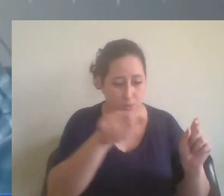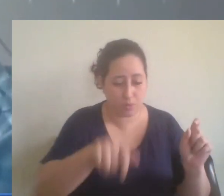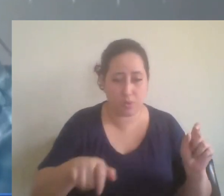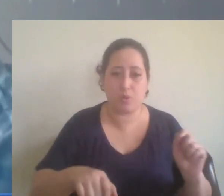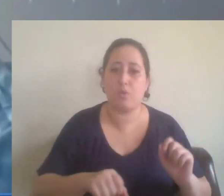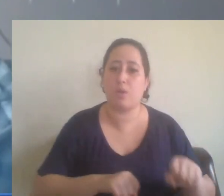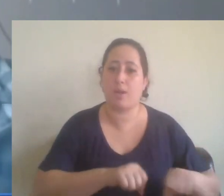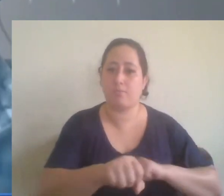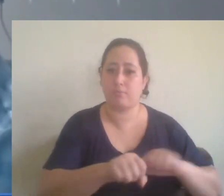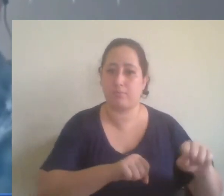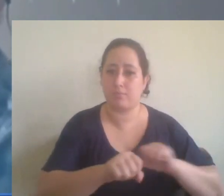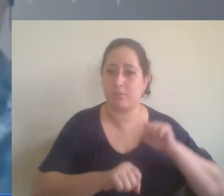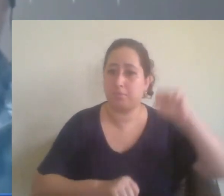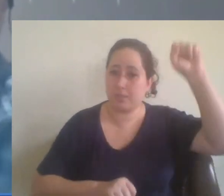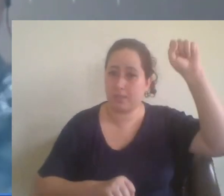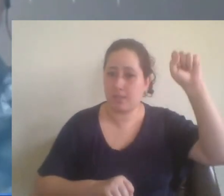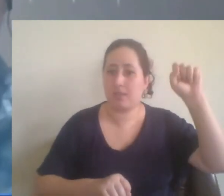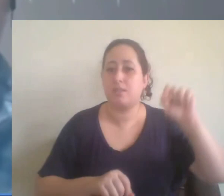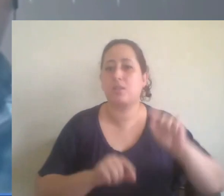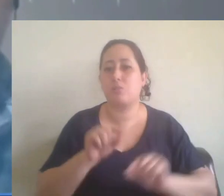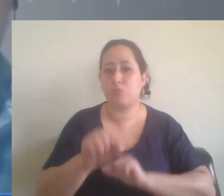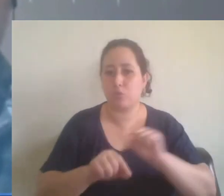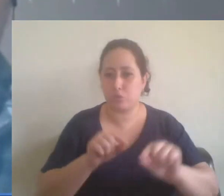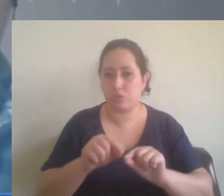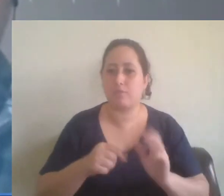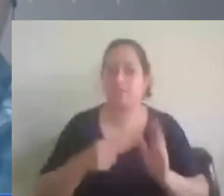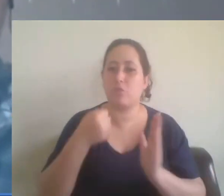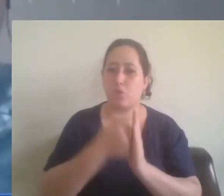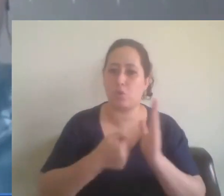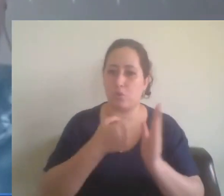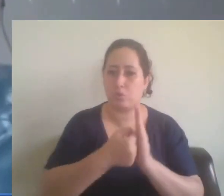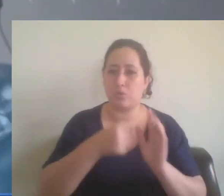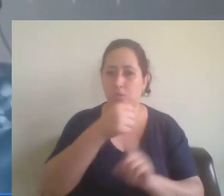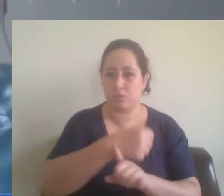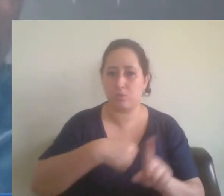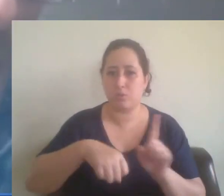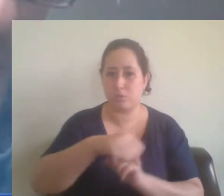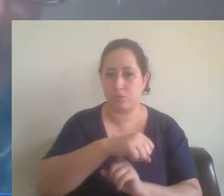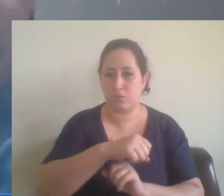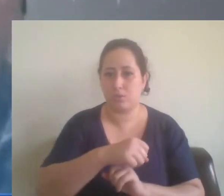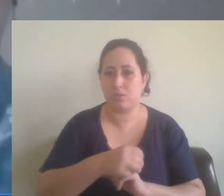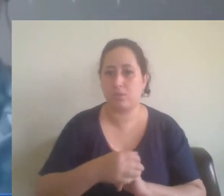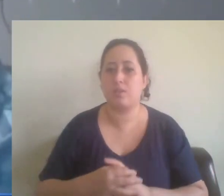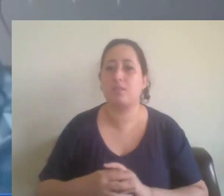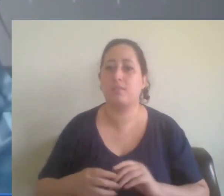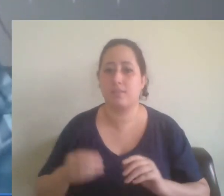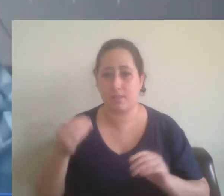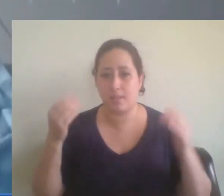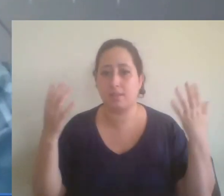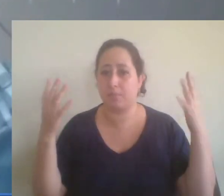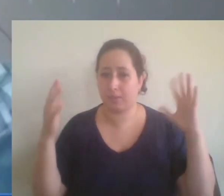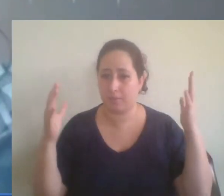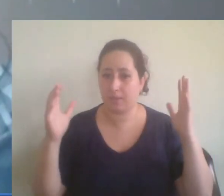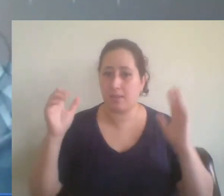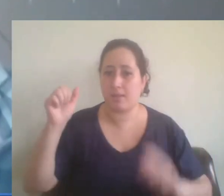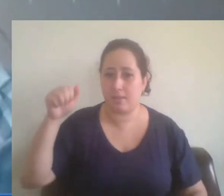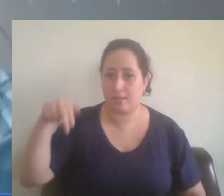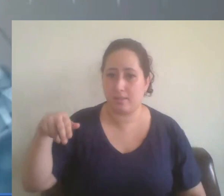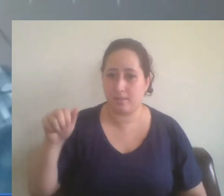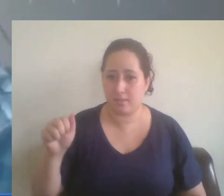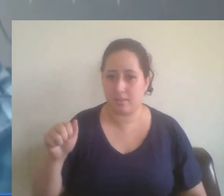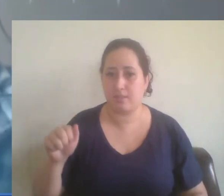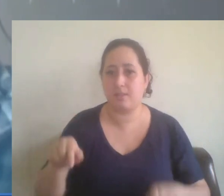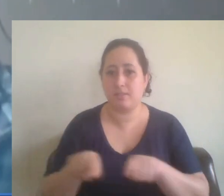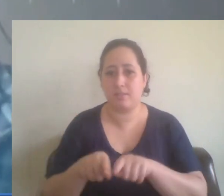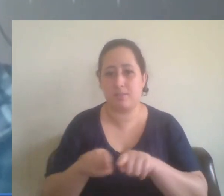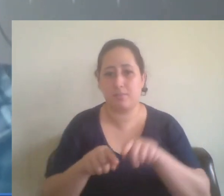Dessa forma, não tenho como parabenizar as professoras Ana Dietrich e Natália